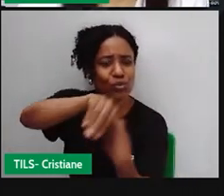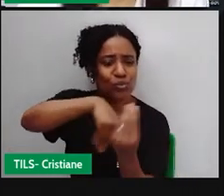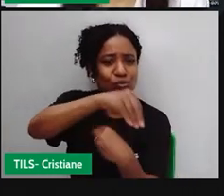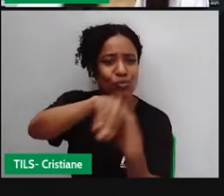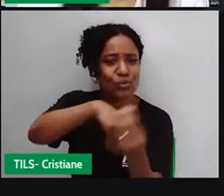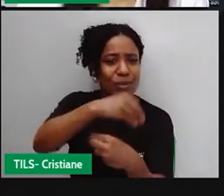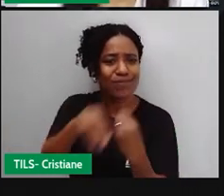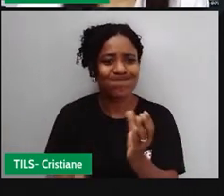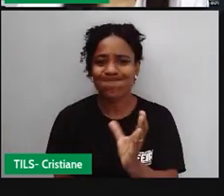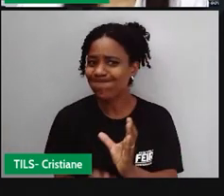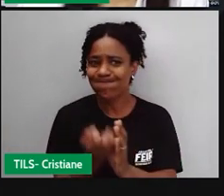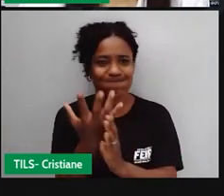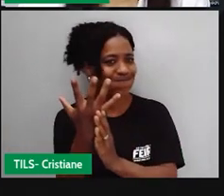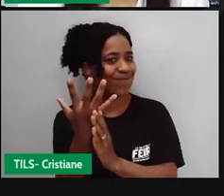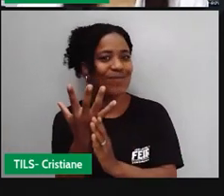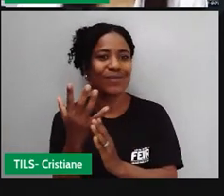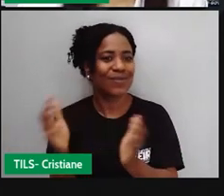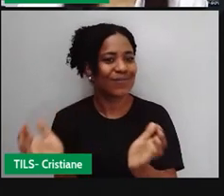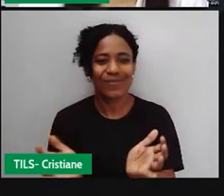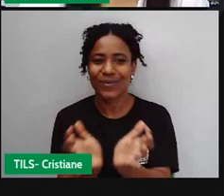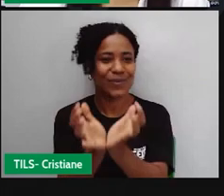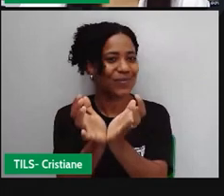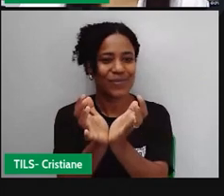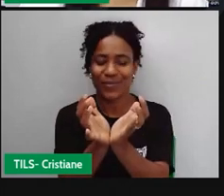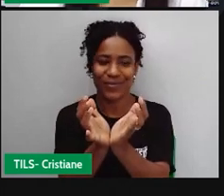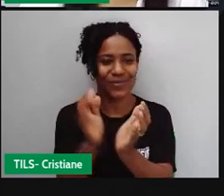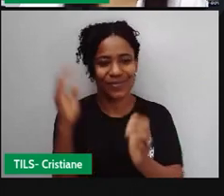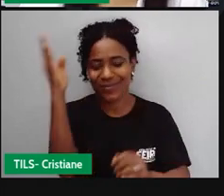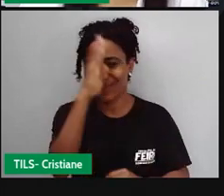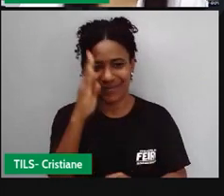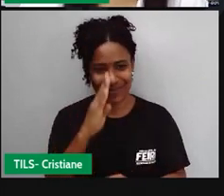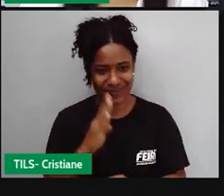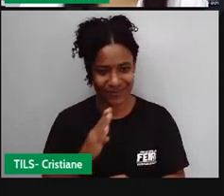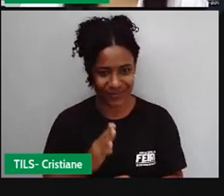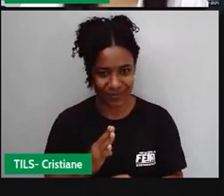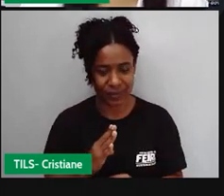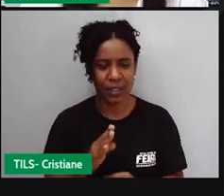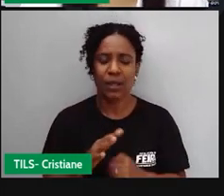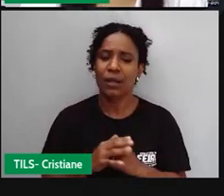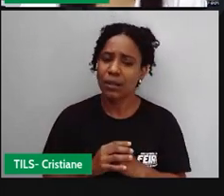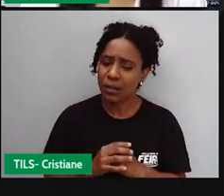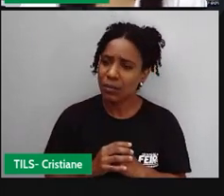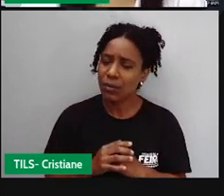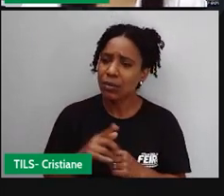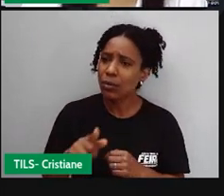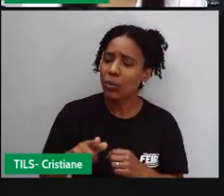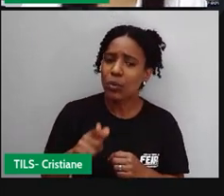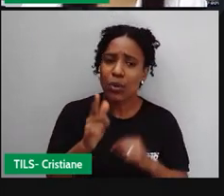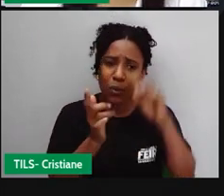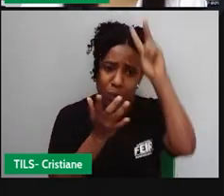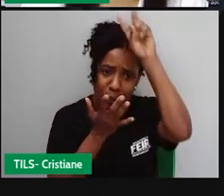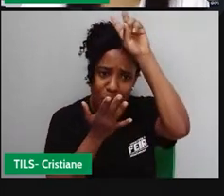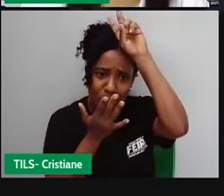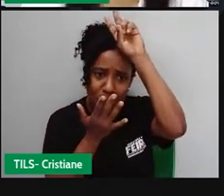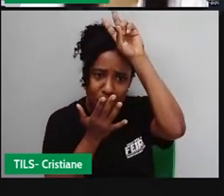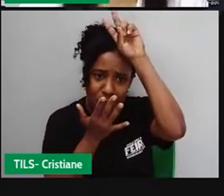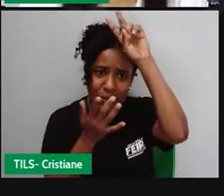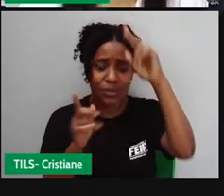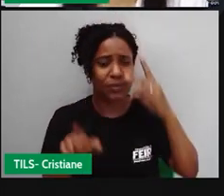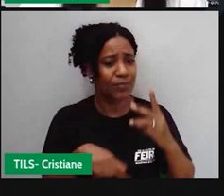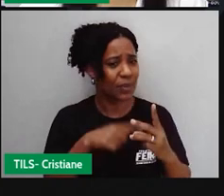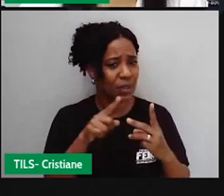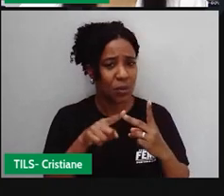para a nossa construção. E aí quando a gente fala do indígena, do europeu e do africano,